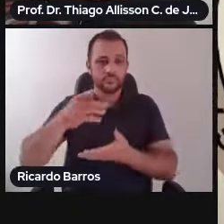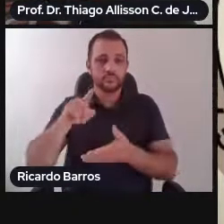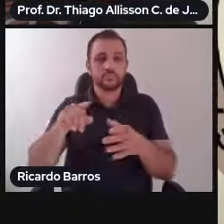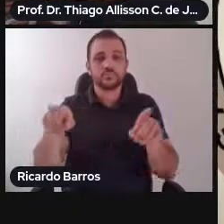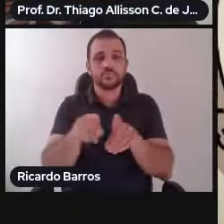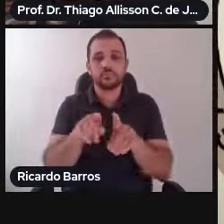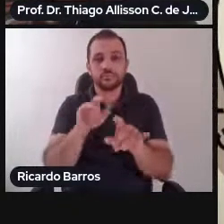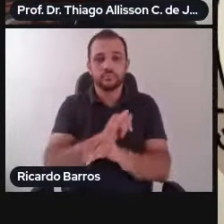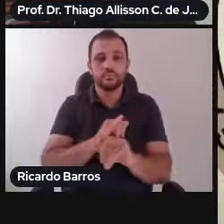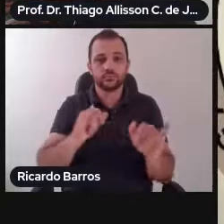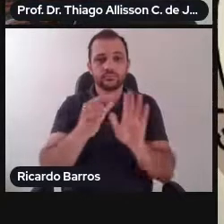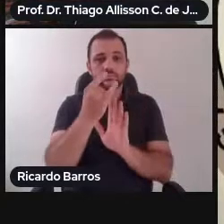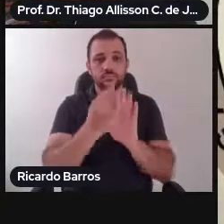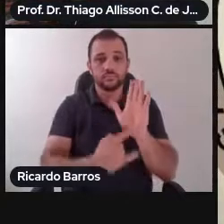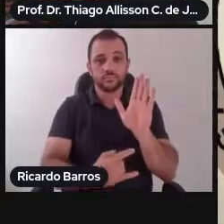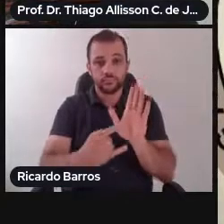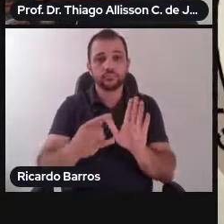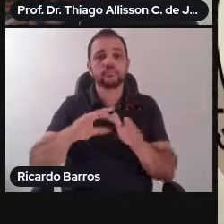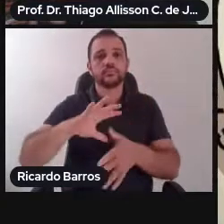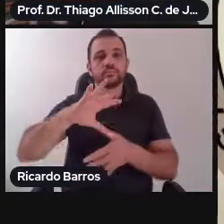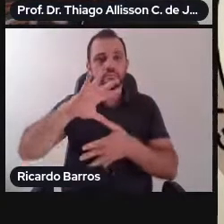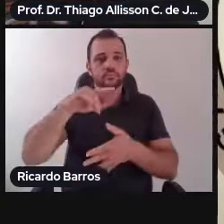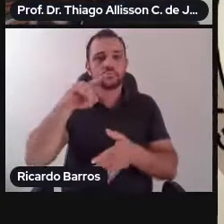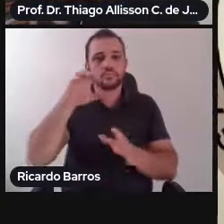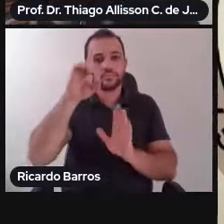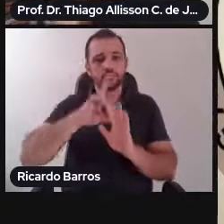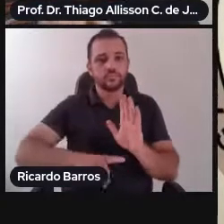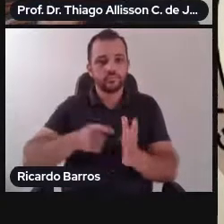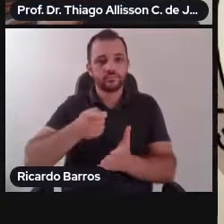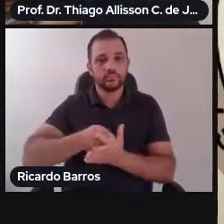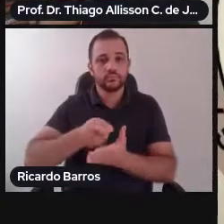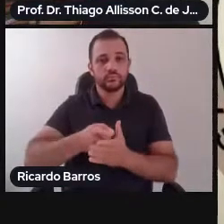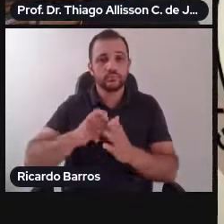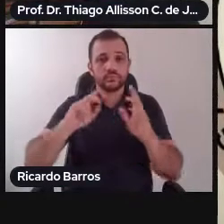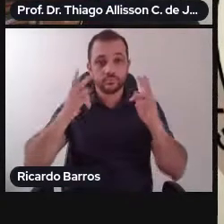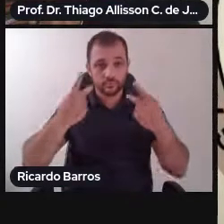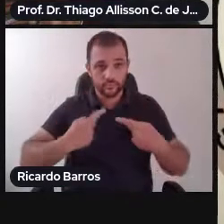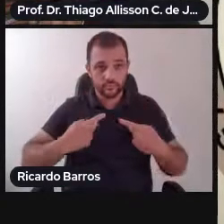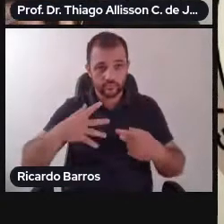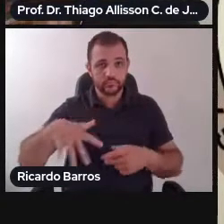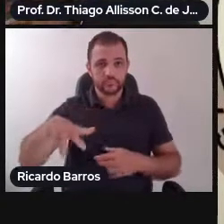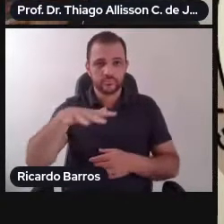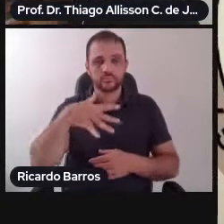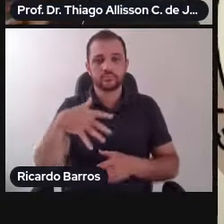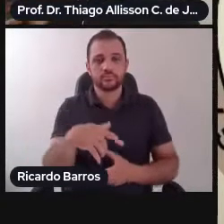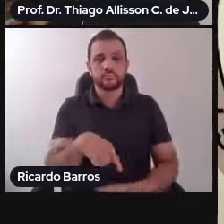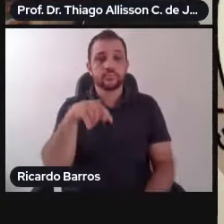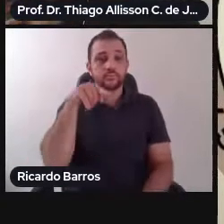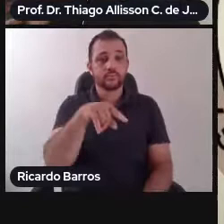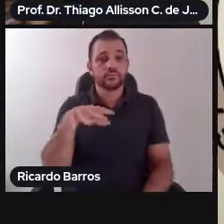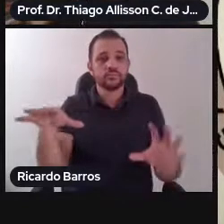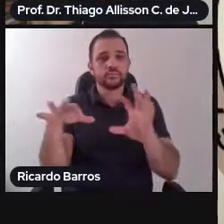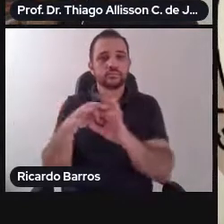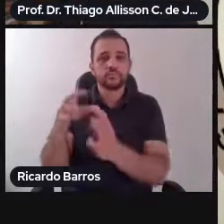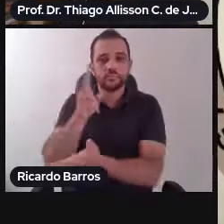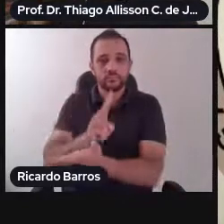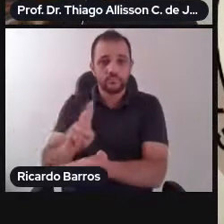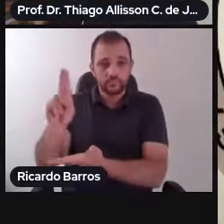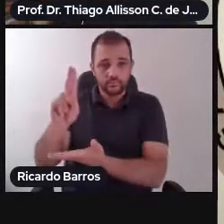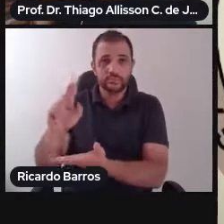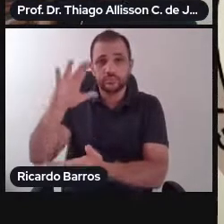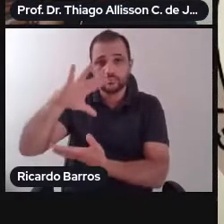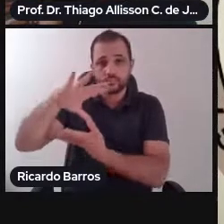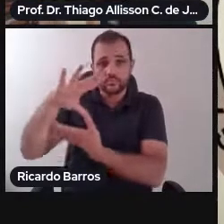do Homem. Essa declaração americana, ela, ao lado da Convenção Americana, que é de 1969,